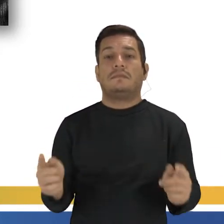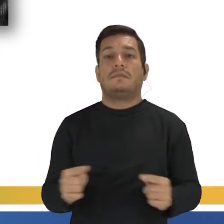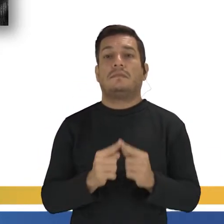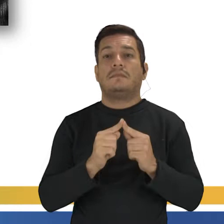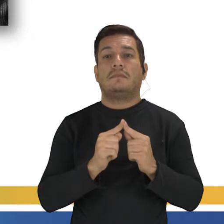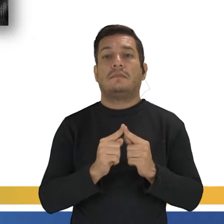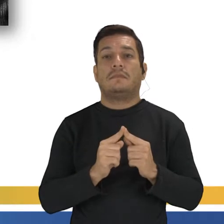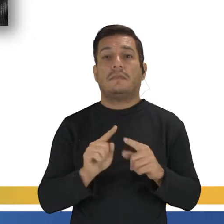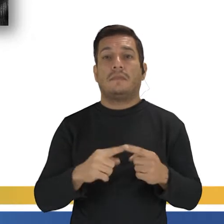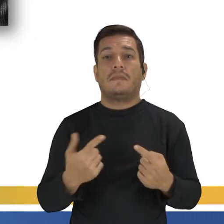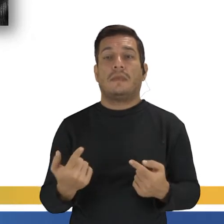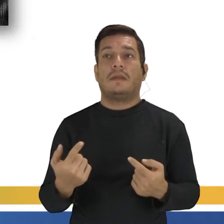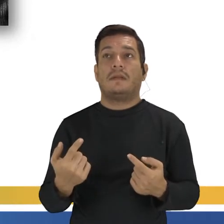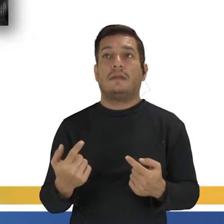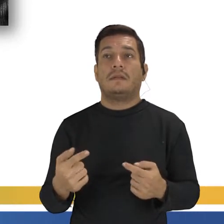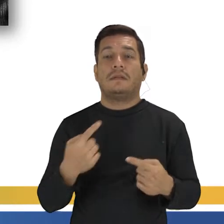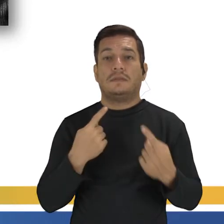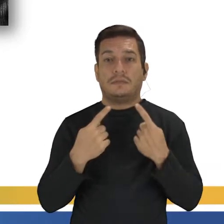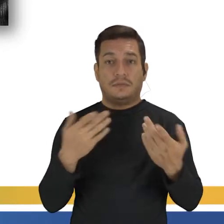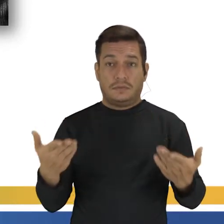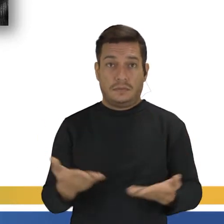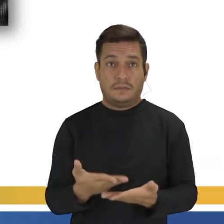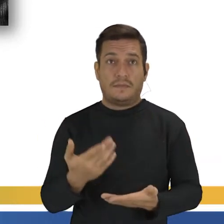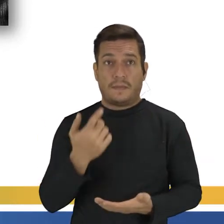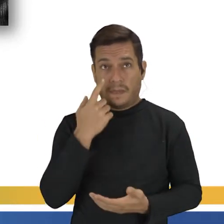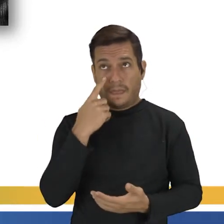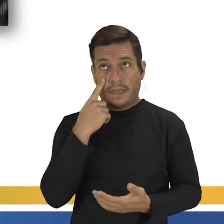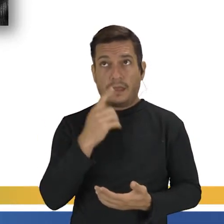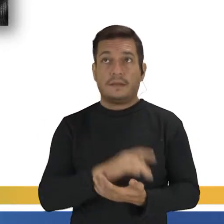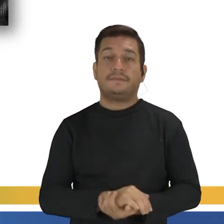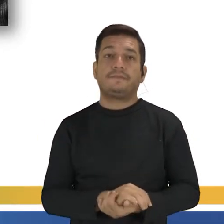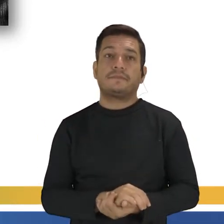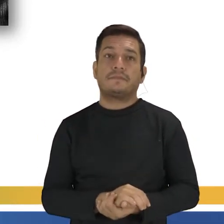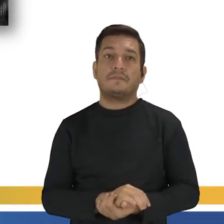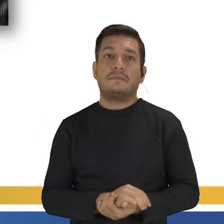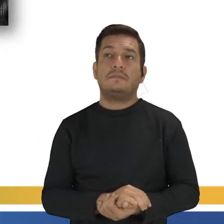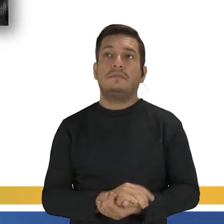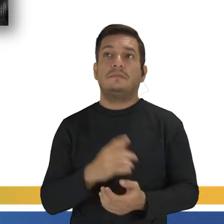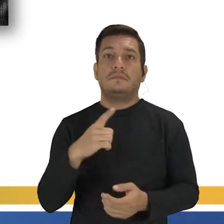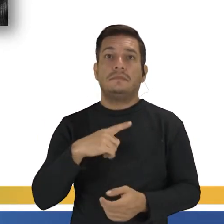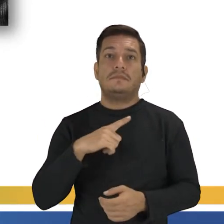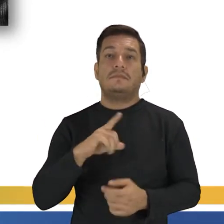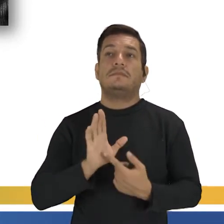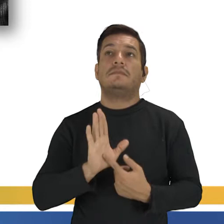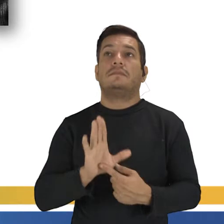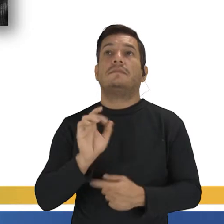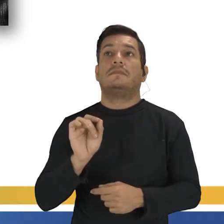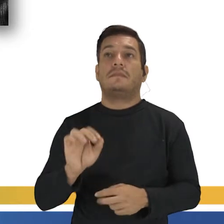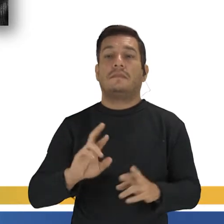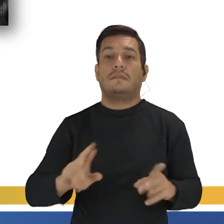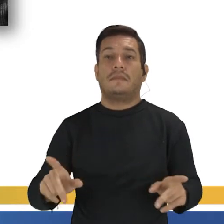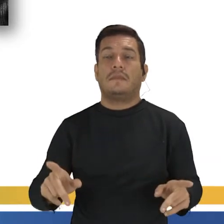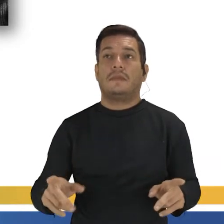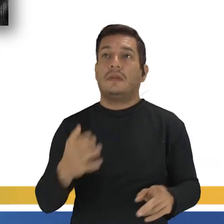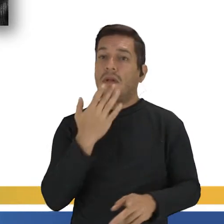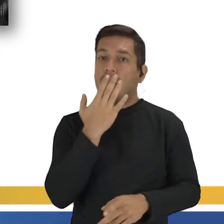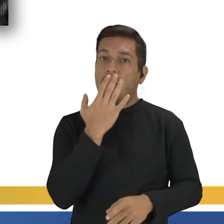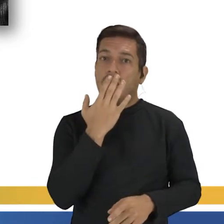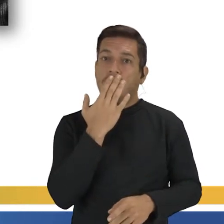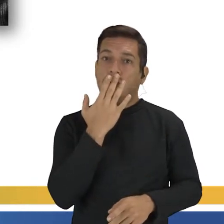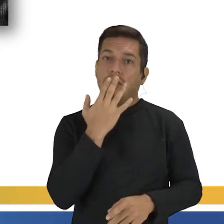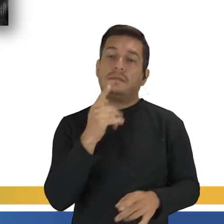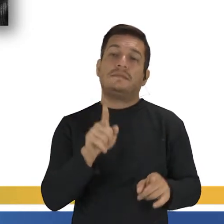pessoas, mas a gente não vai discutir isso agora, né? Então, esse distintivo que aparenta, então, essa diferença de cor,